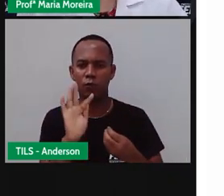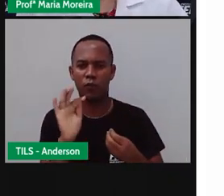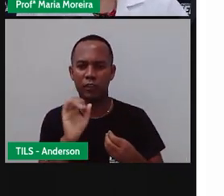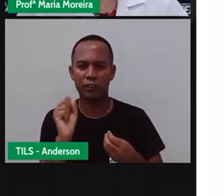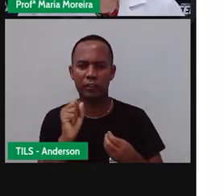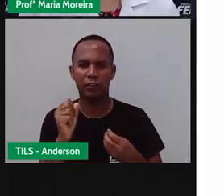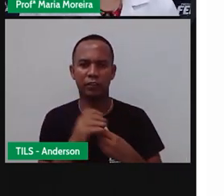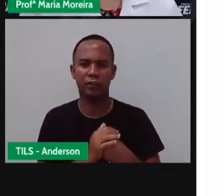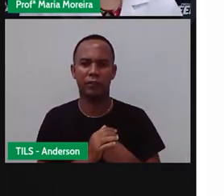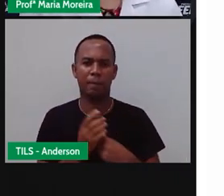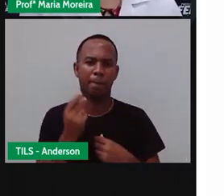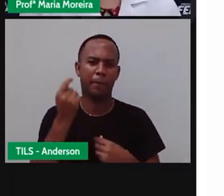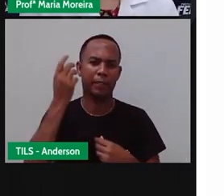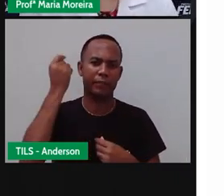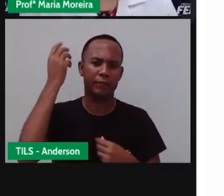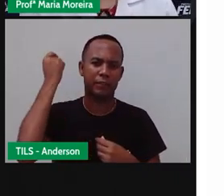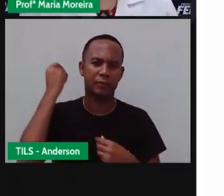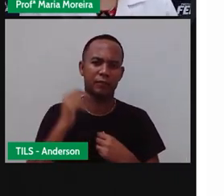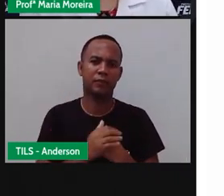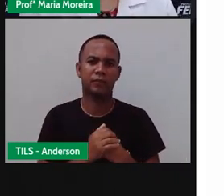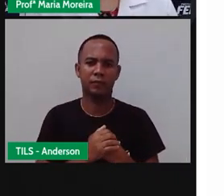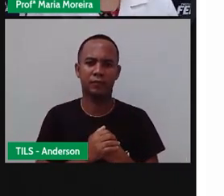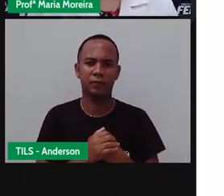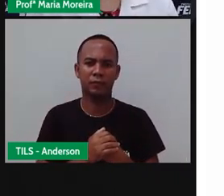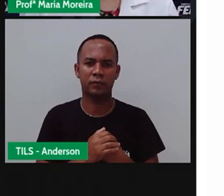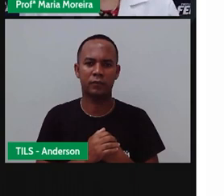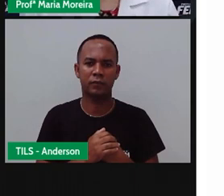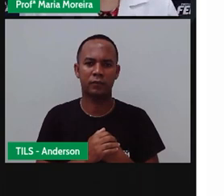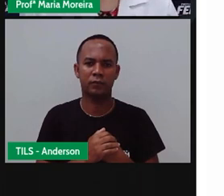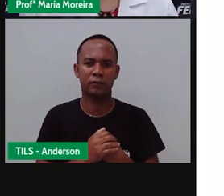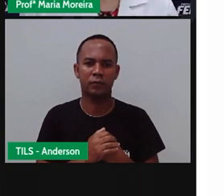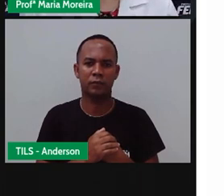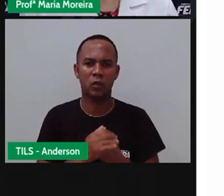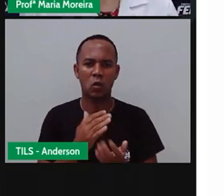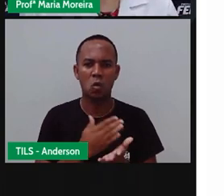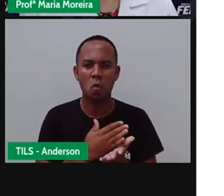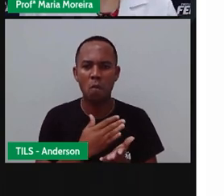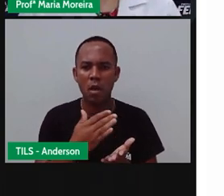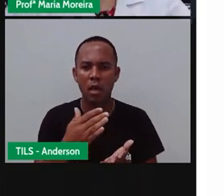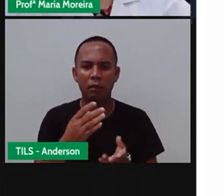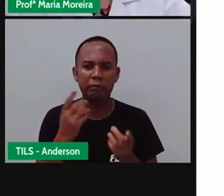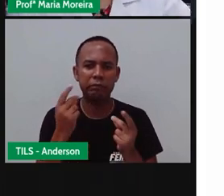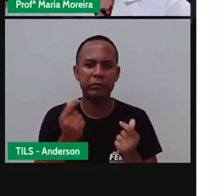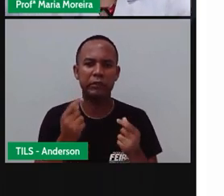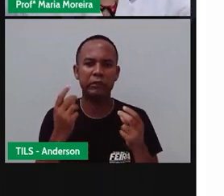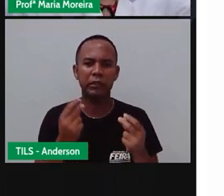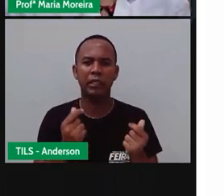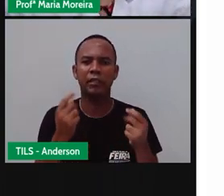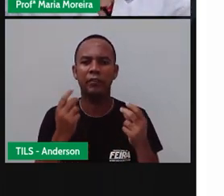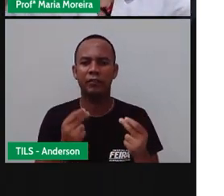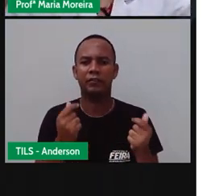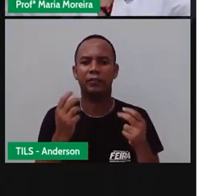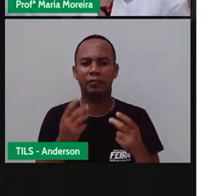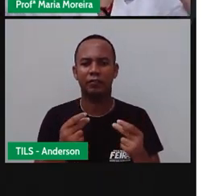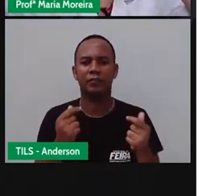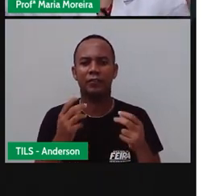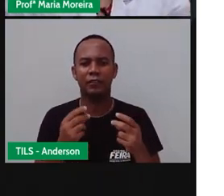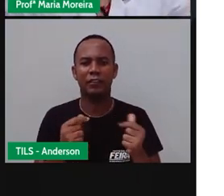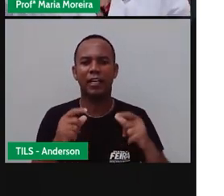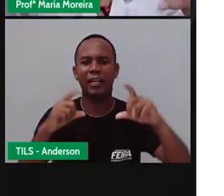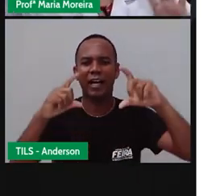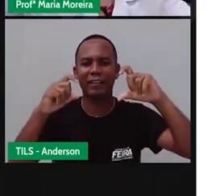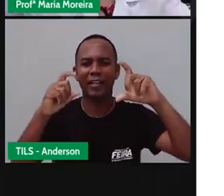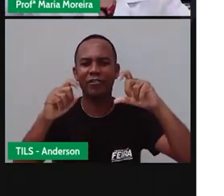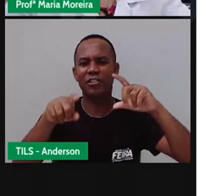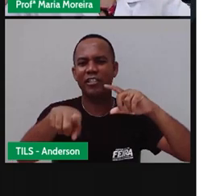Vila. Então, Feira de Santana ela brota do comércio. Então, a Prota fazendo aqui, né, esse paralelo